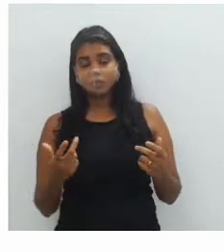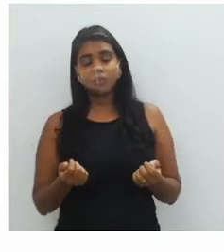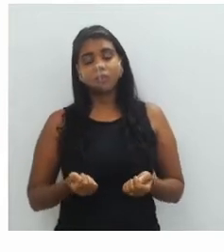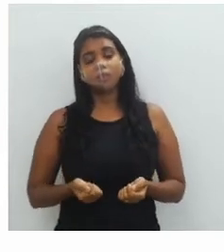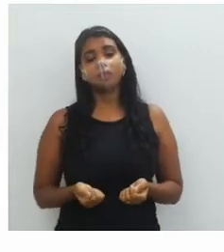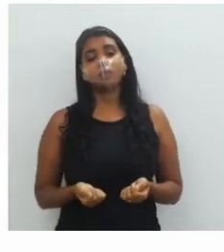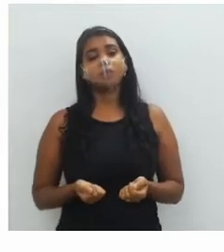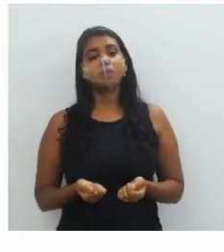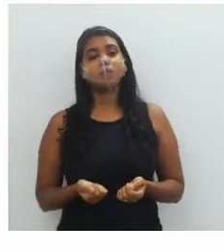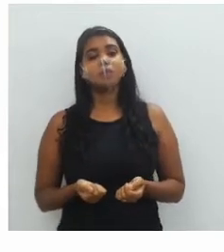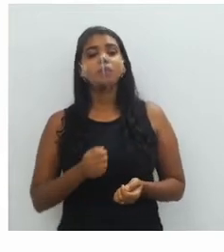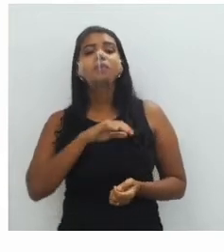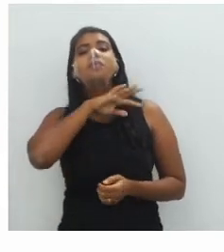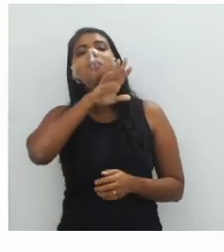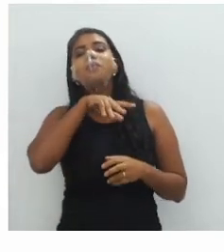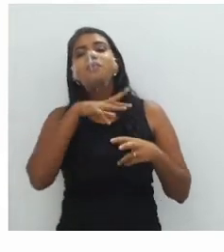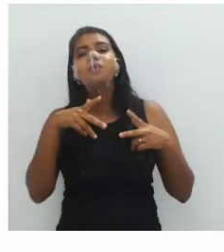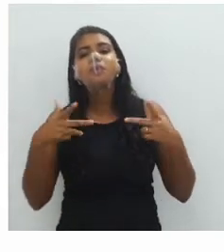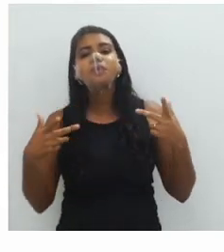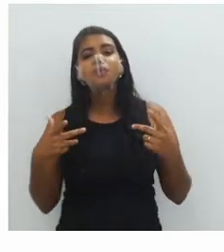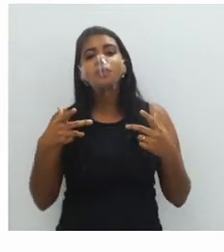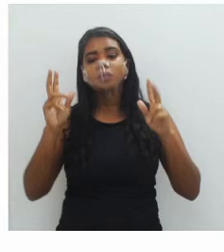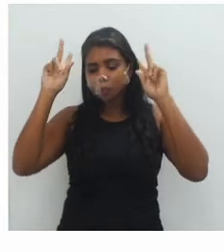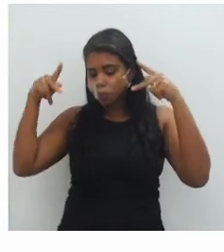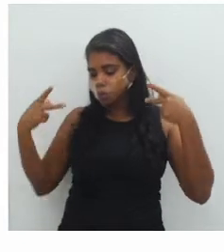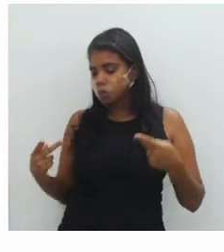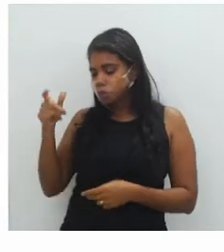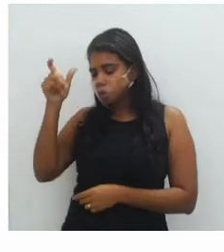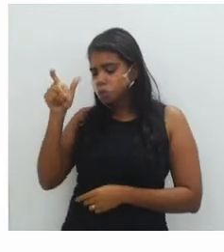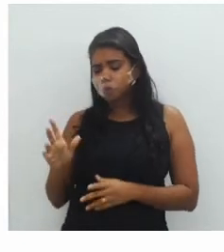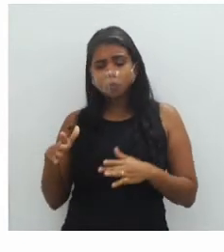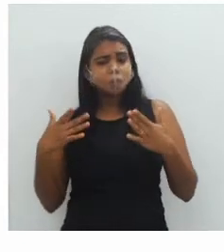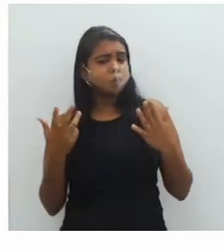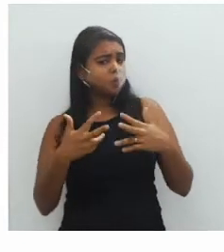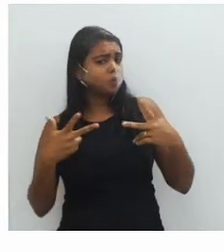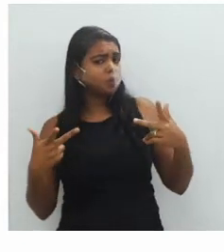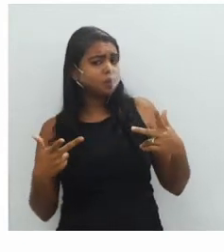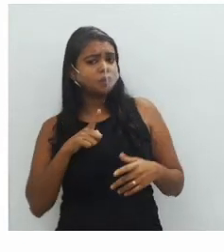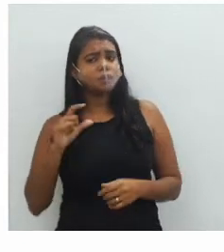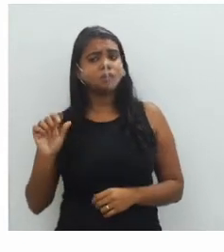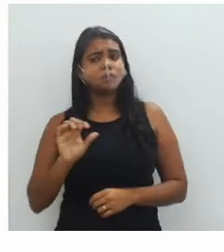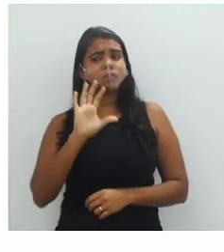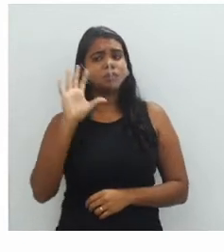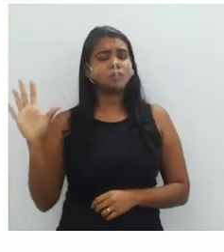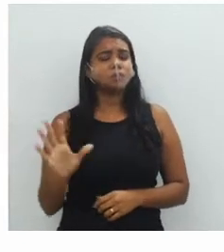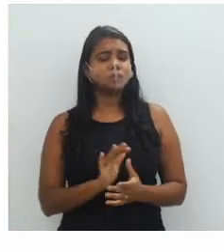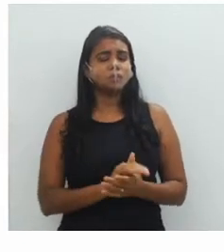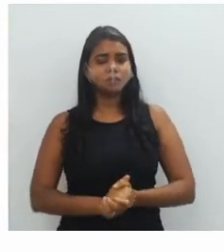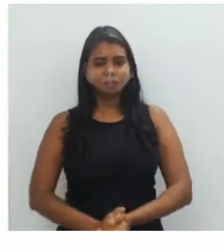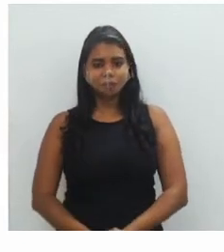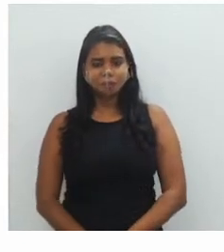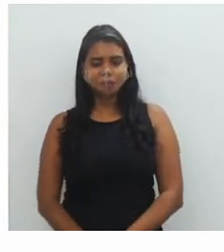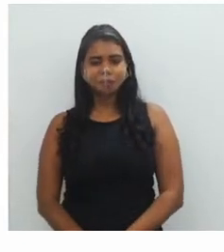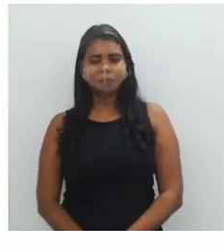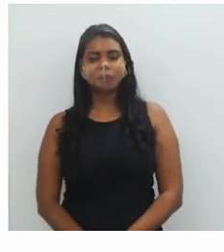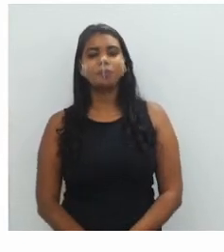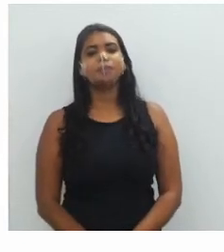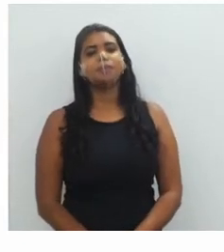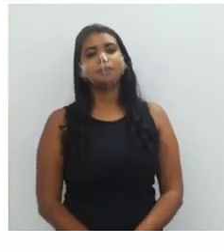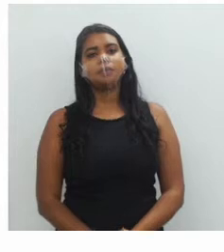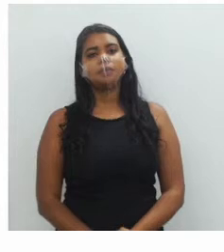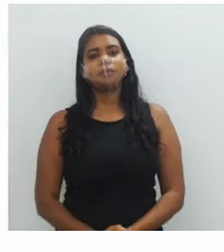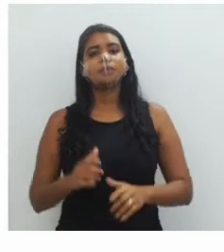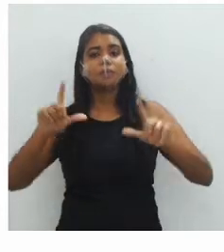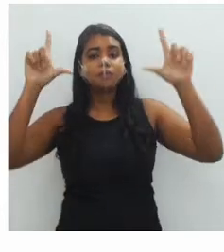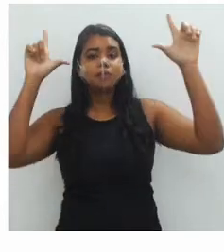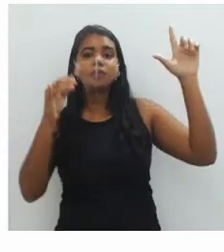objeto, um animal, um ser humano ou qualquer coisa que exista no espaço, tá? Então, esses aqui são